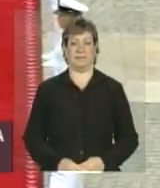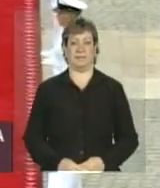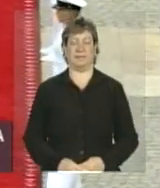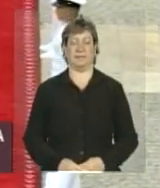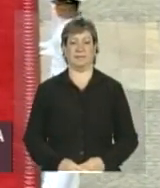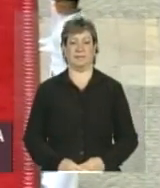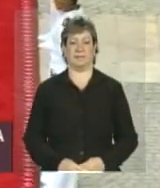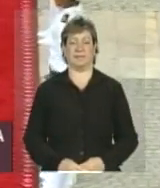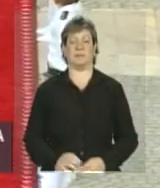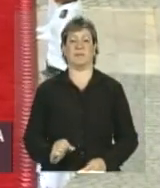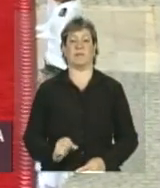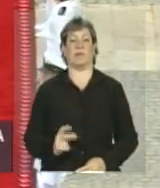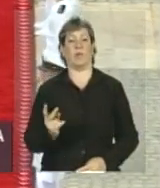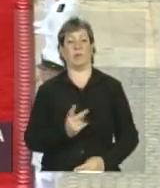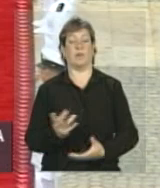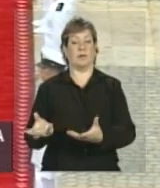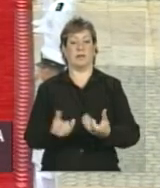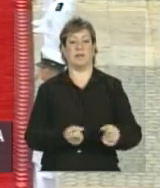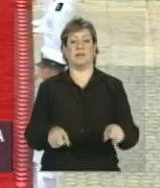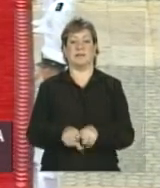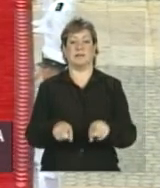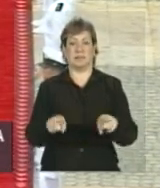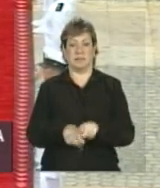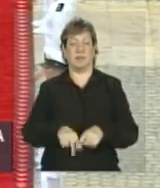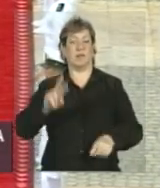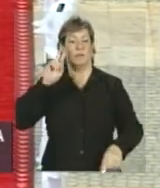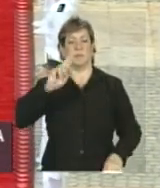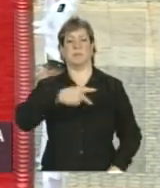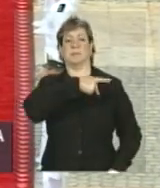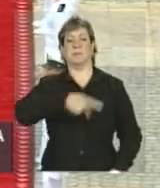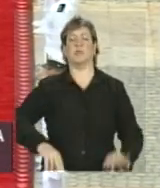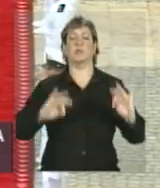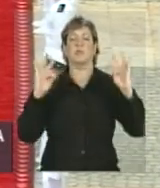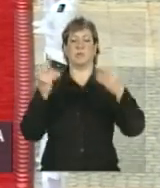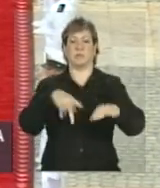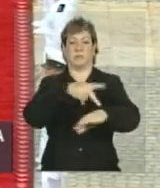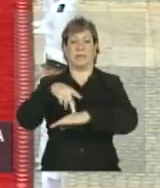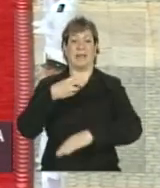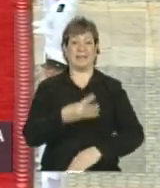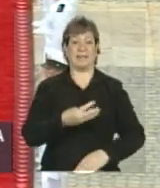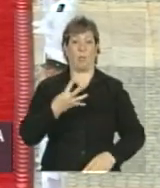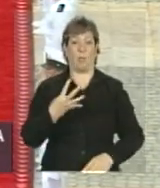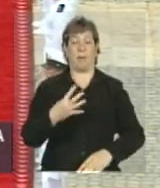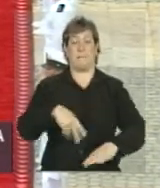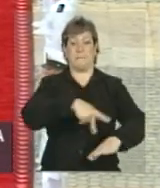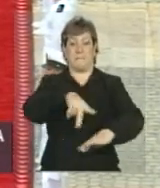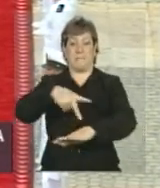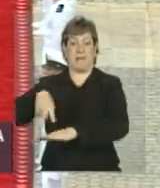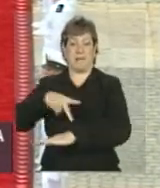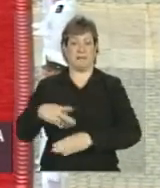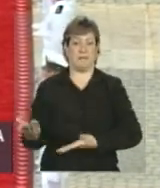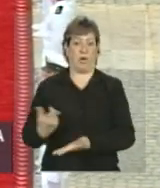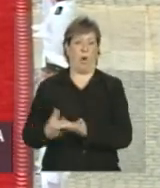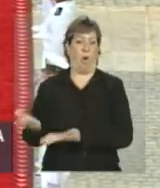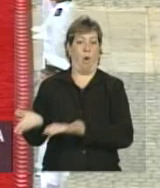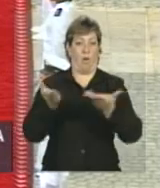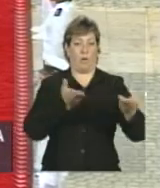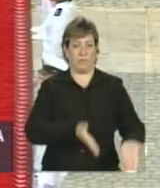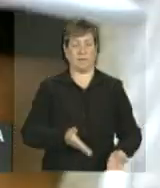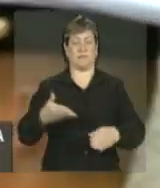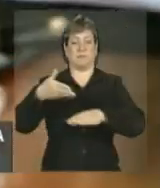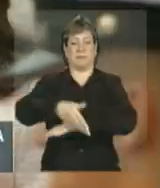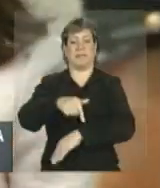Eles recebem também os chefes de Estado e governo dos 34 países que foram convidados para participar